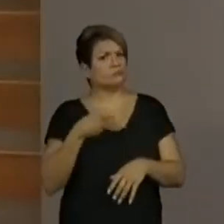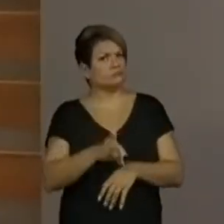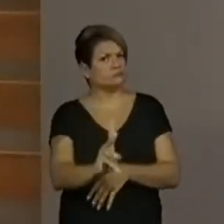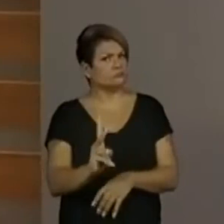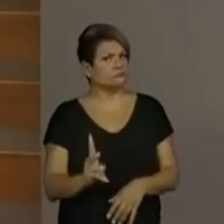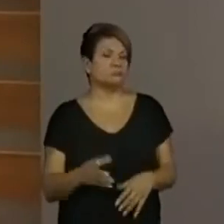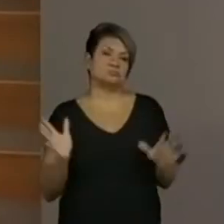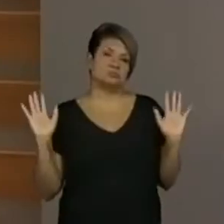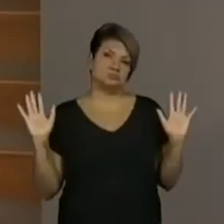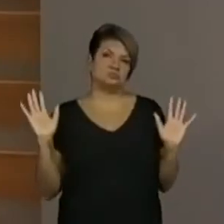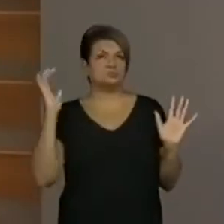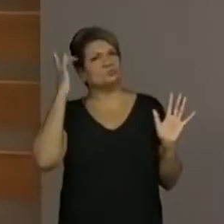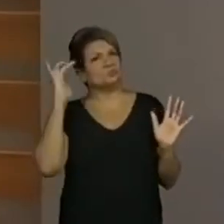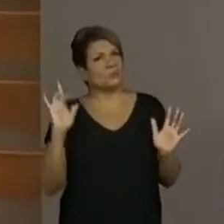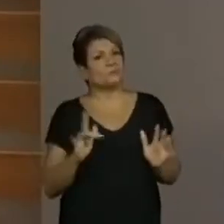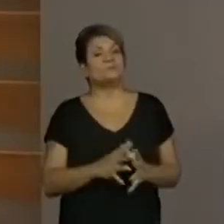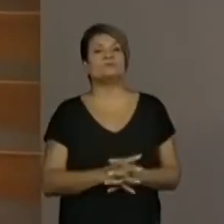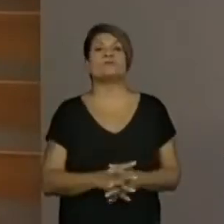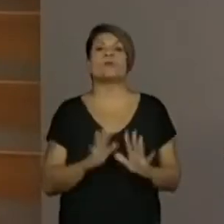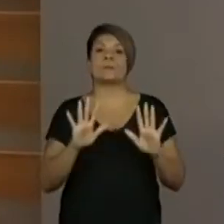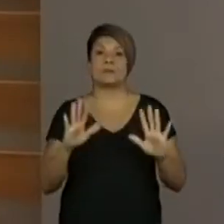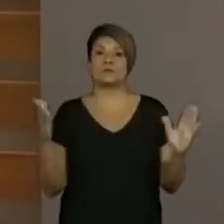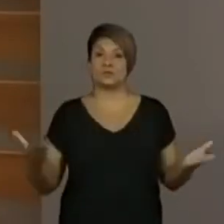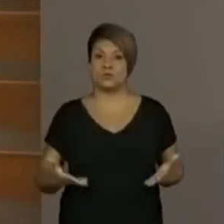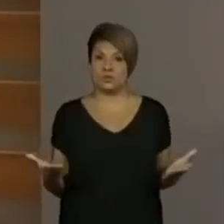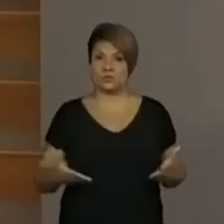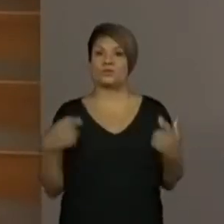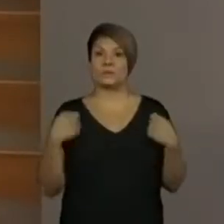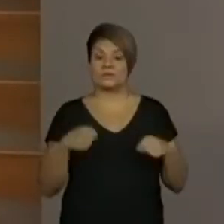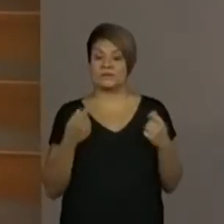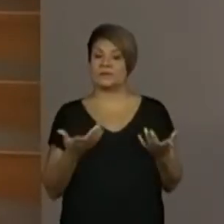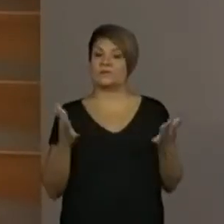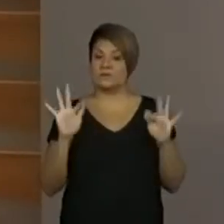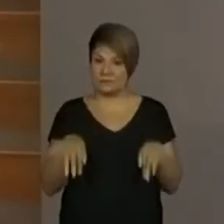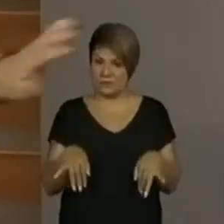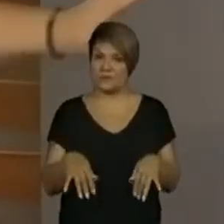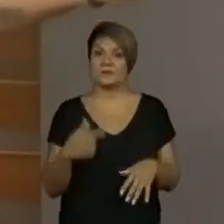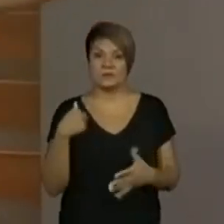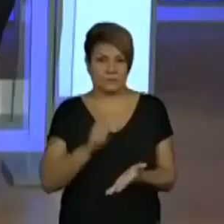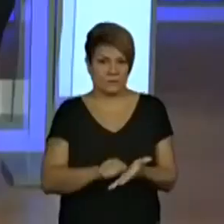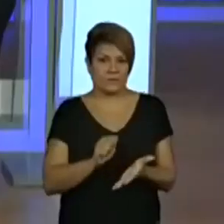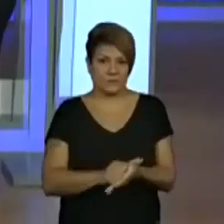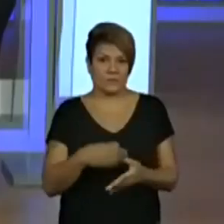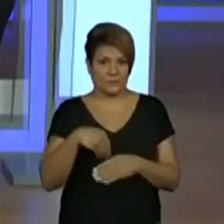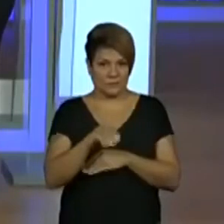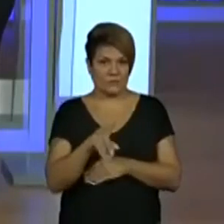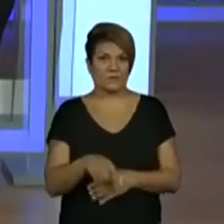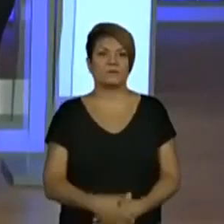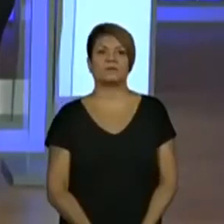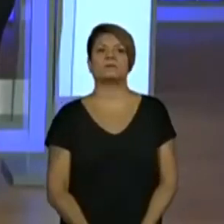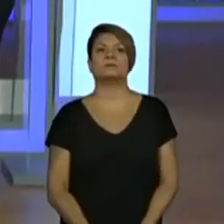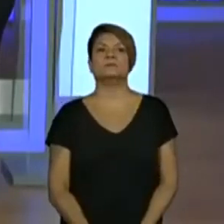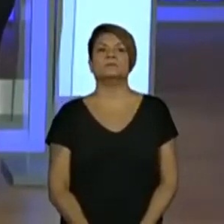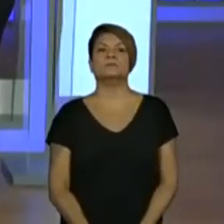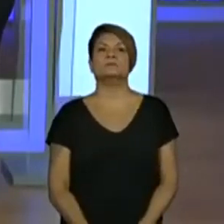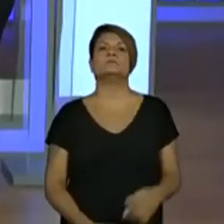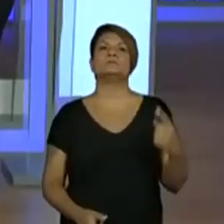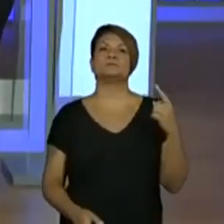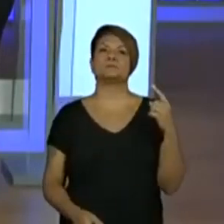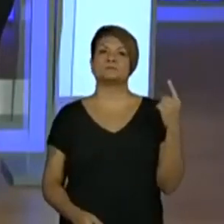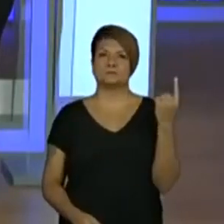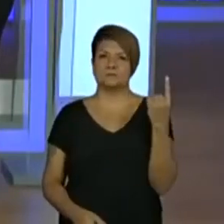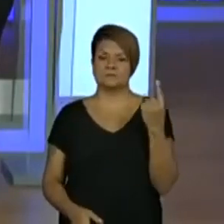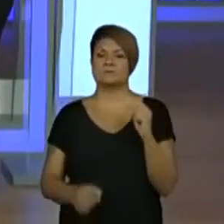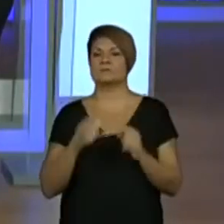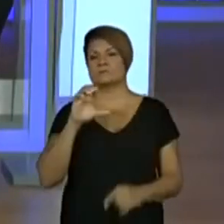Isso eu vou deixar no ar. Mas hoje a gente precisa finalizar essa que eu escrevi para vocês. Vamos lá um pouquinho? Vamos trazer primeiro a capa do